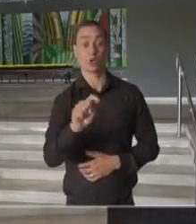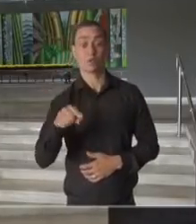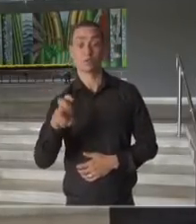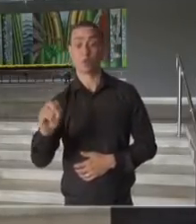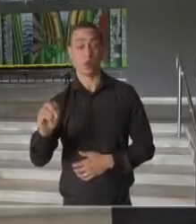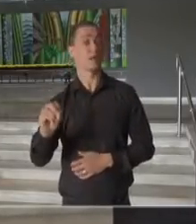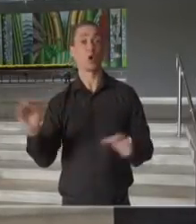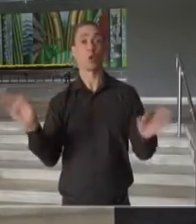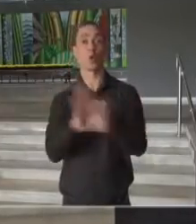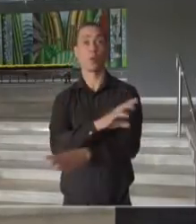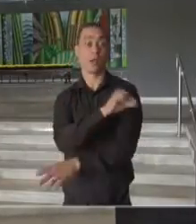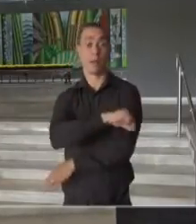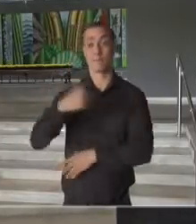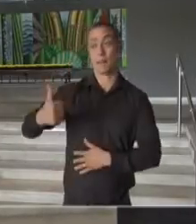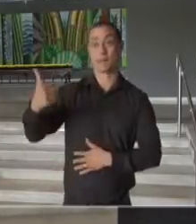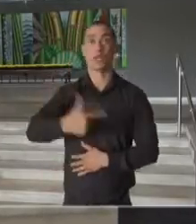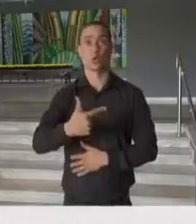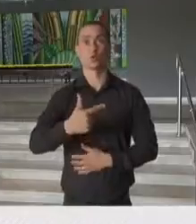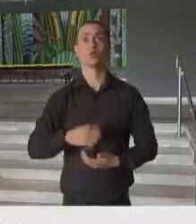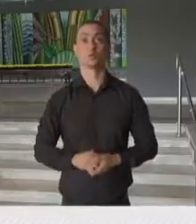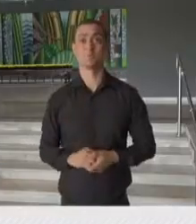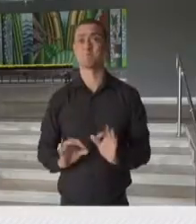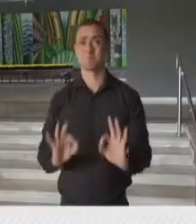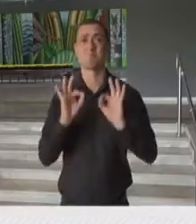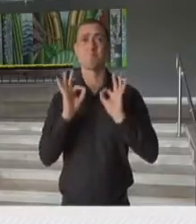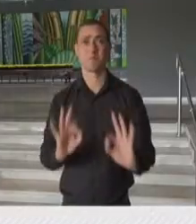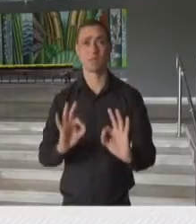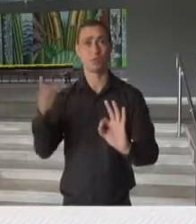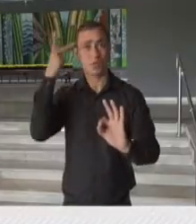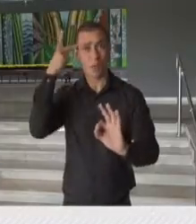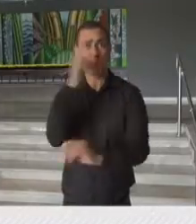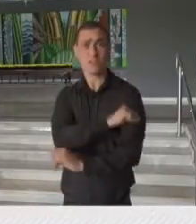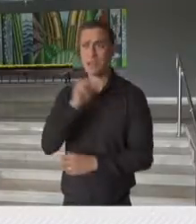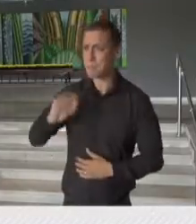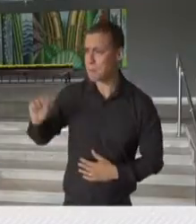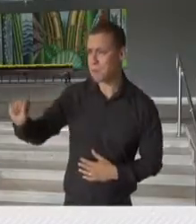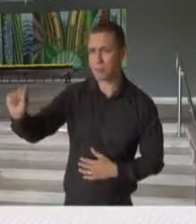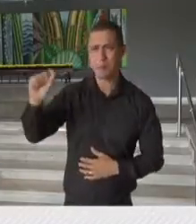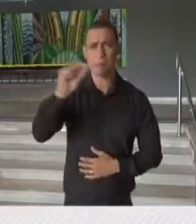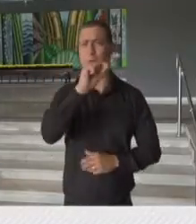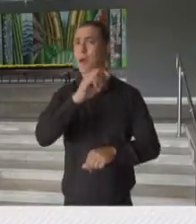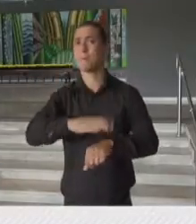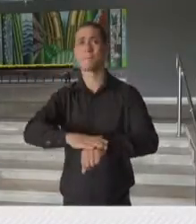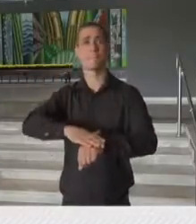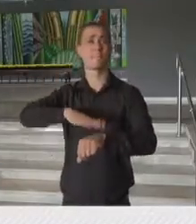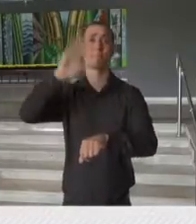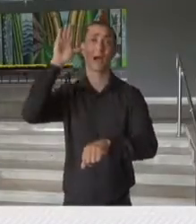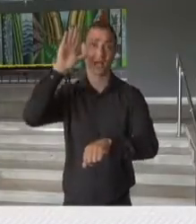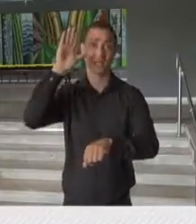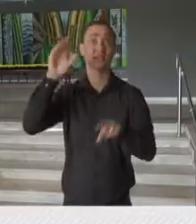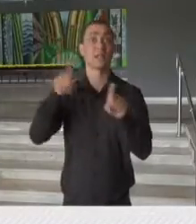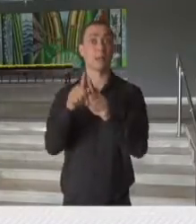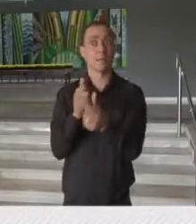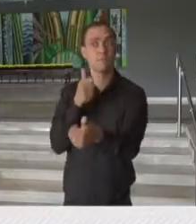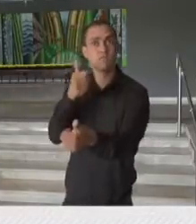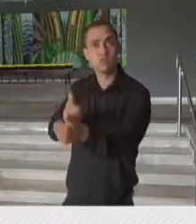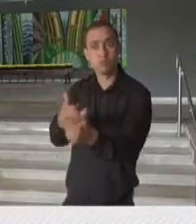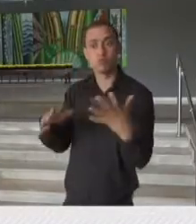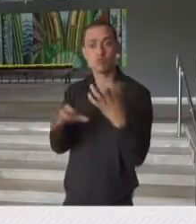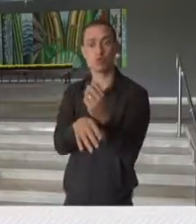esquema vacinal completo. Somos, sem dúvida, o estado que mais vacina, o estado que tem trabalhado muito próximo aos